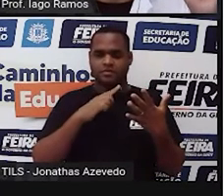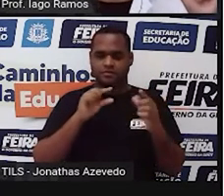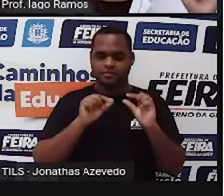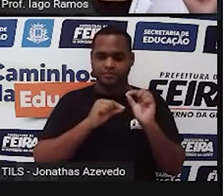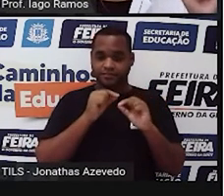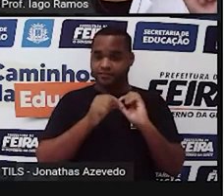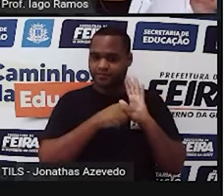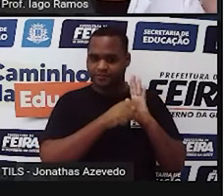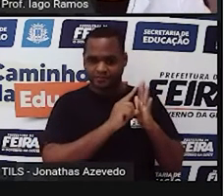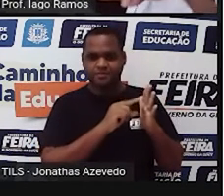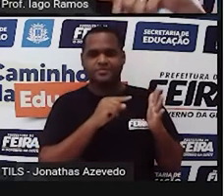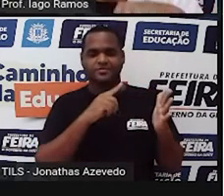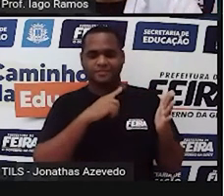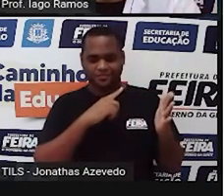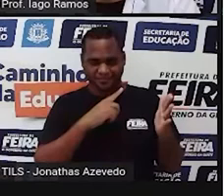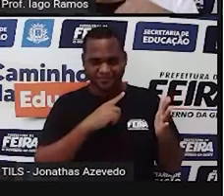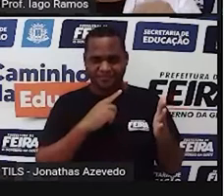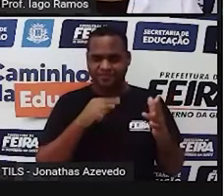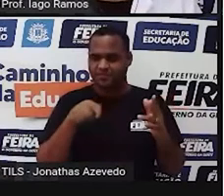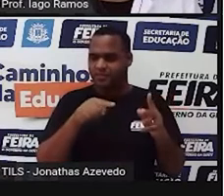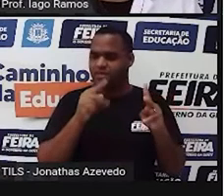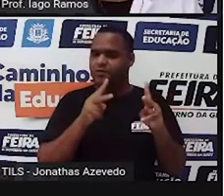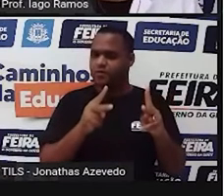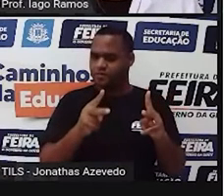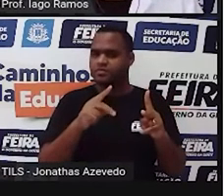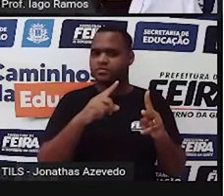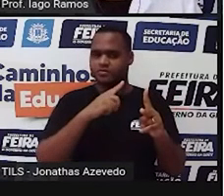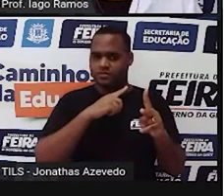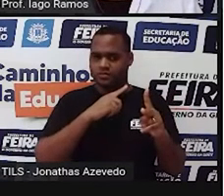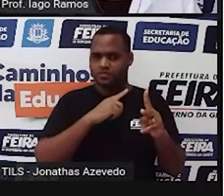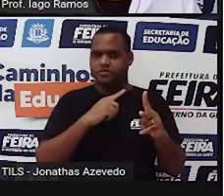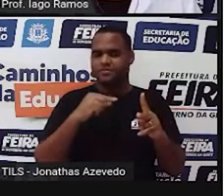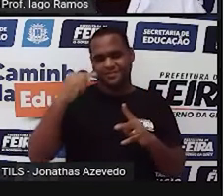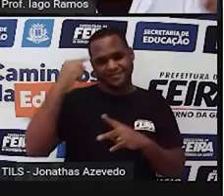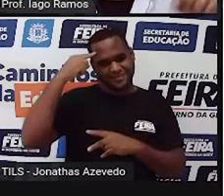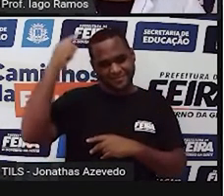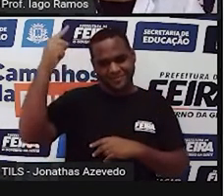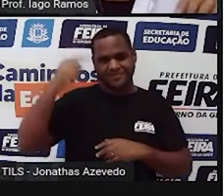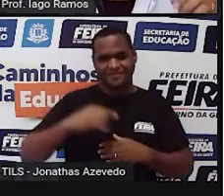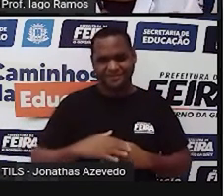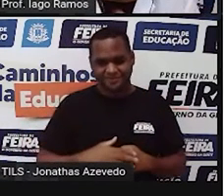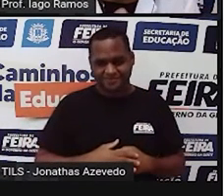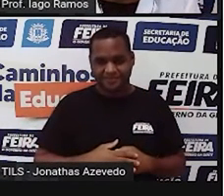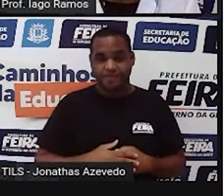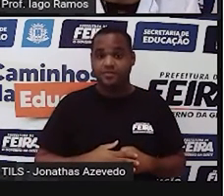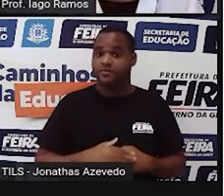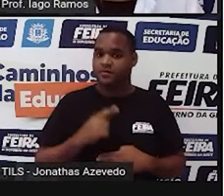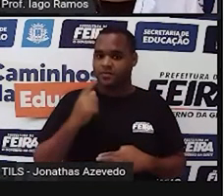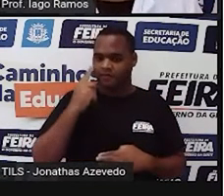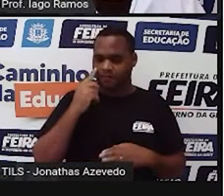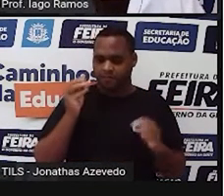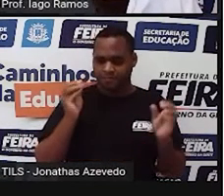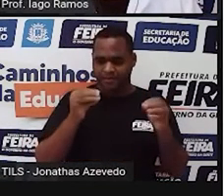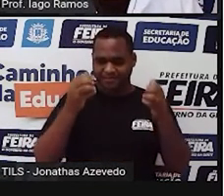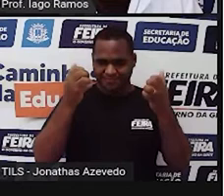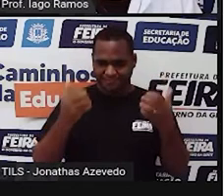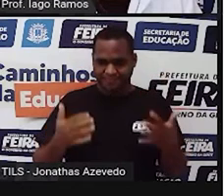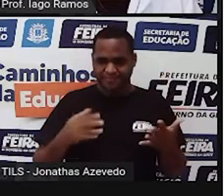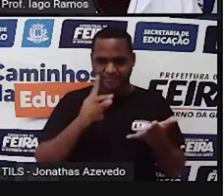aula antes dessa, e a gente continua nessa também, a gente viu, né? E nessa aula a gente vai colocar em prática,